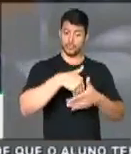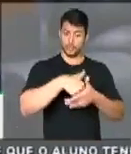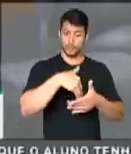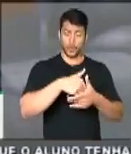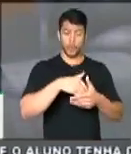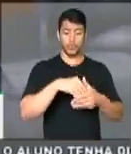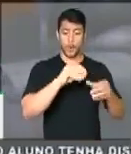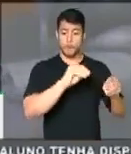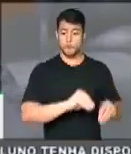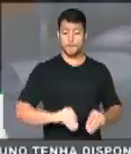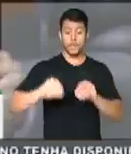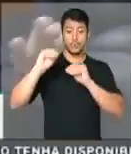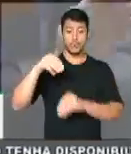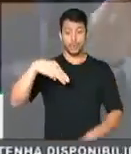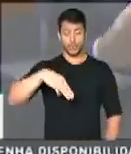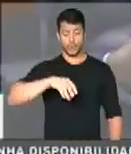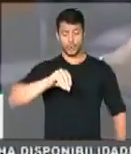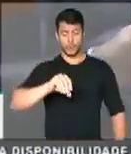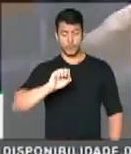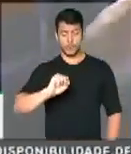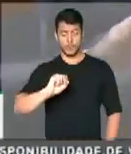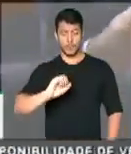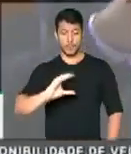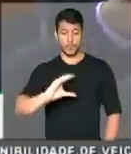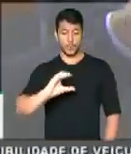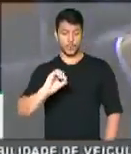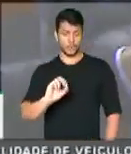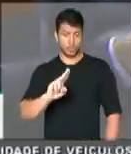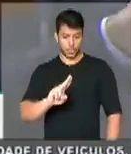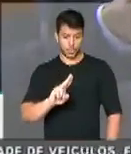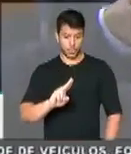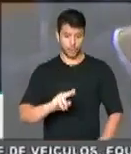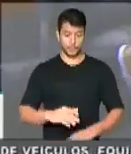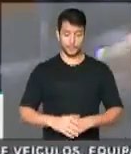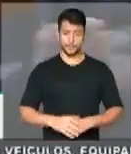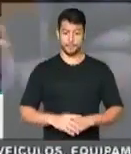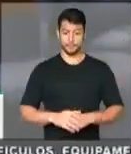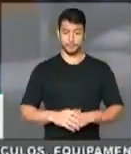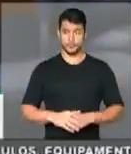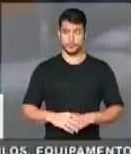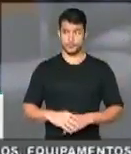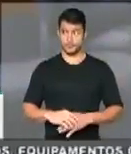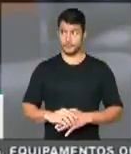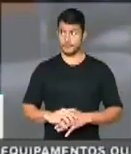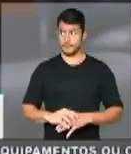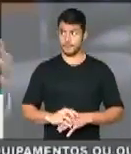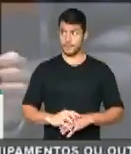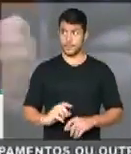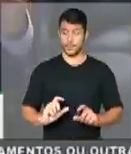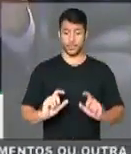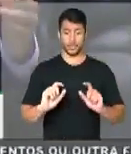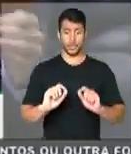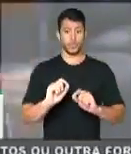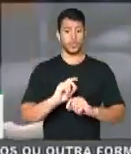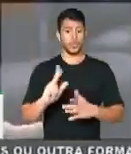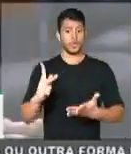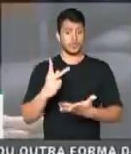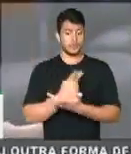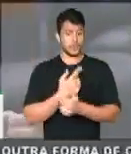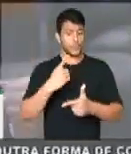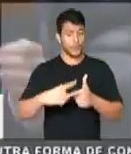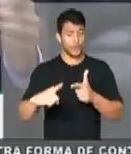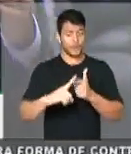lá em Moscou. Esse assunto teve uma matéria no Globo Esporte agora recentemente. Presidente, é um caso da maior